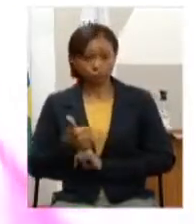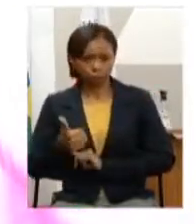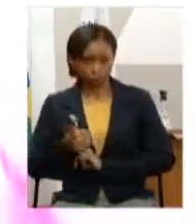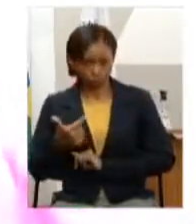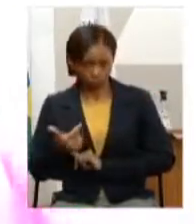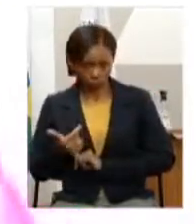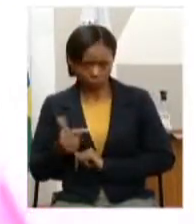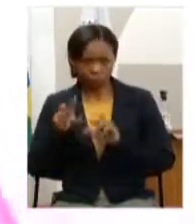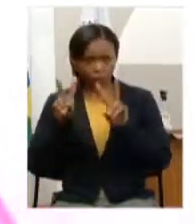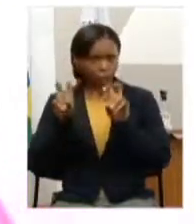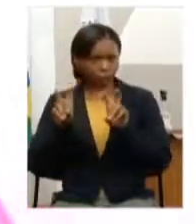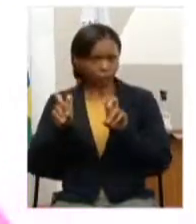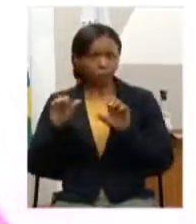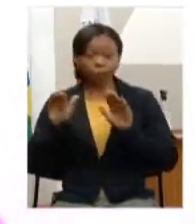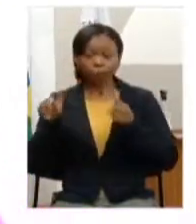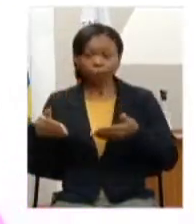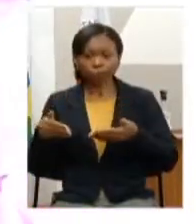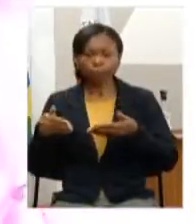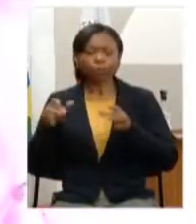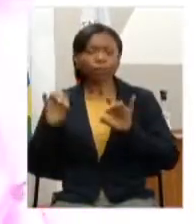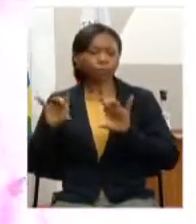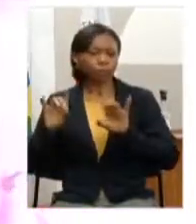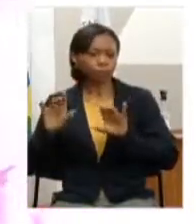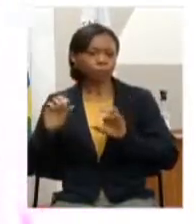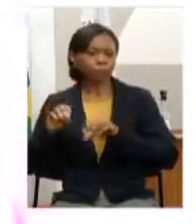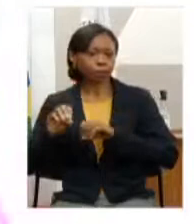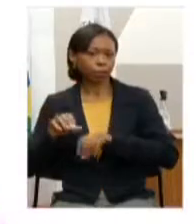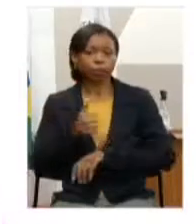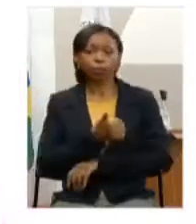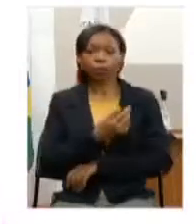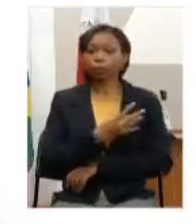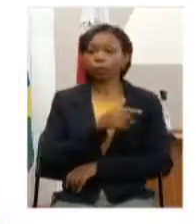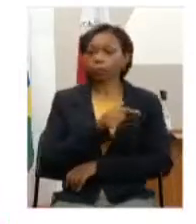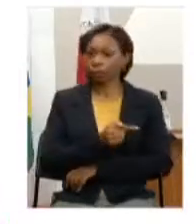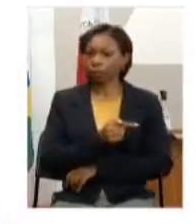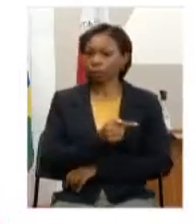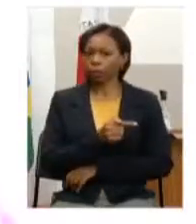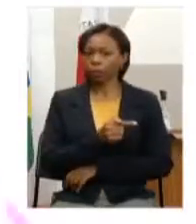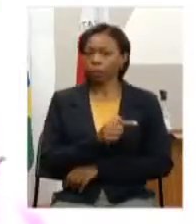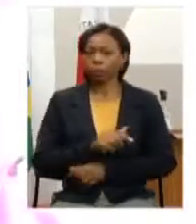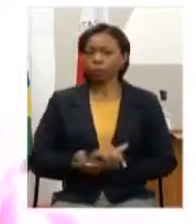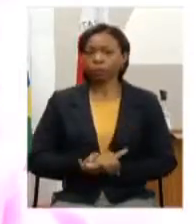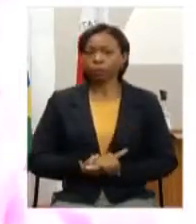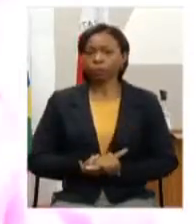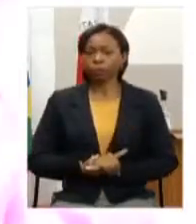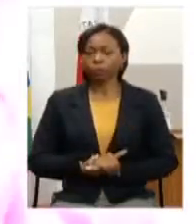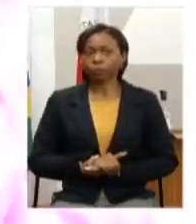Temáticas Especiais de Ensino e Programa 147 Melhoria do Ambiente de Negócios